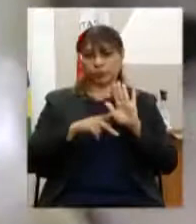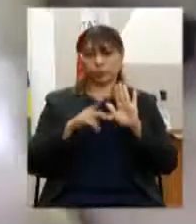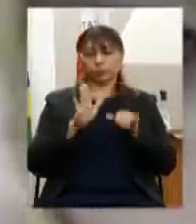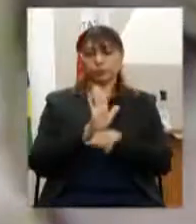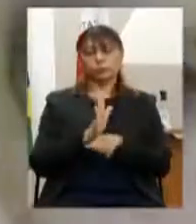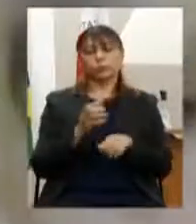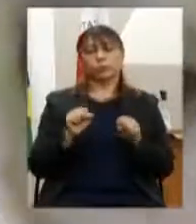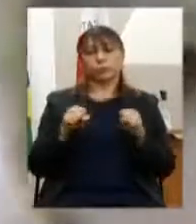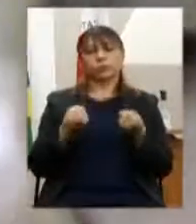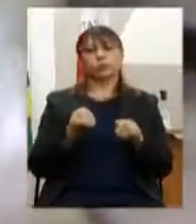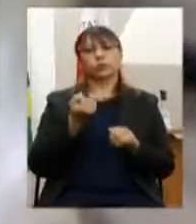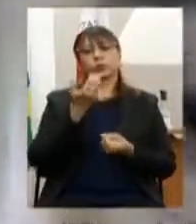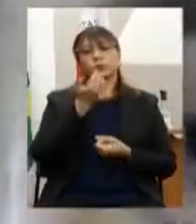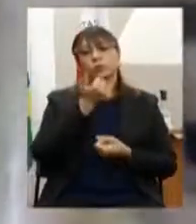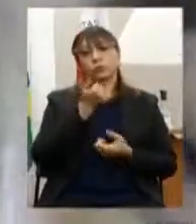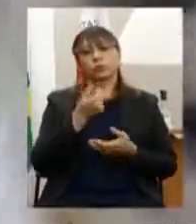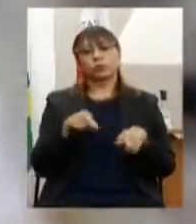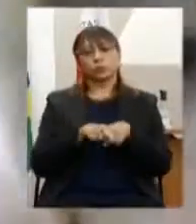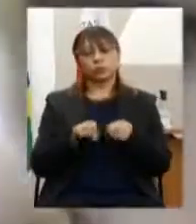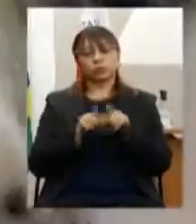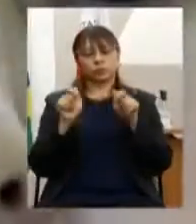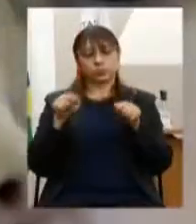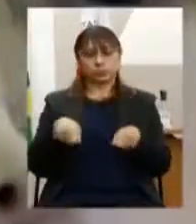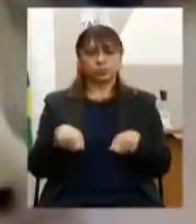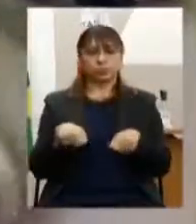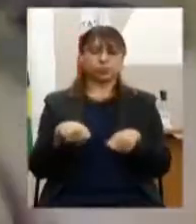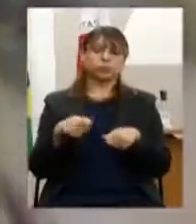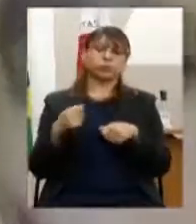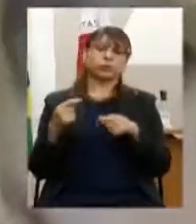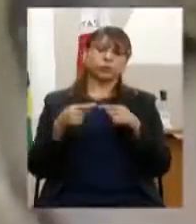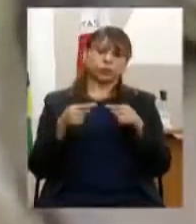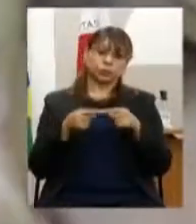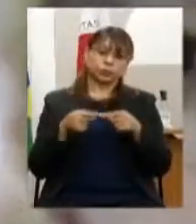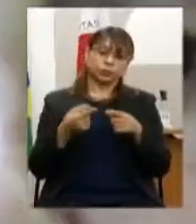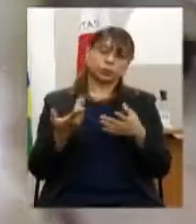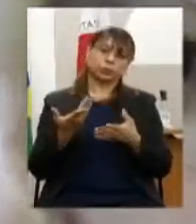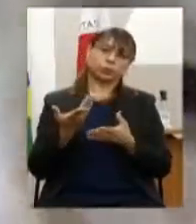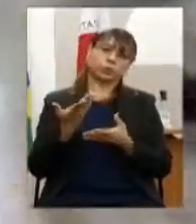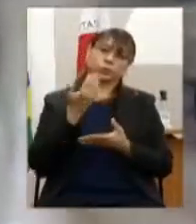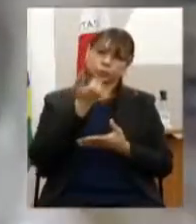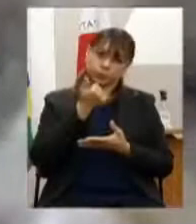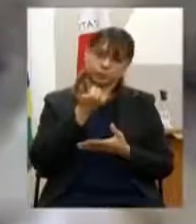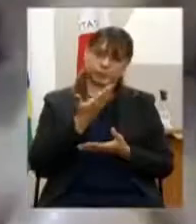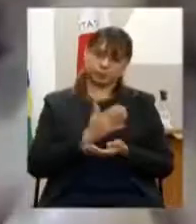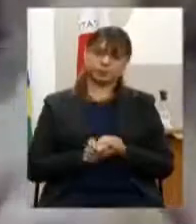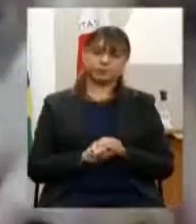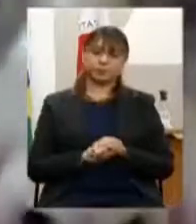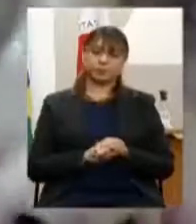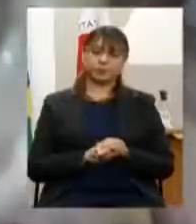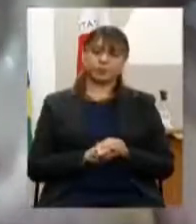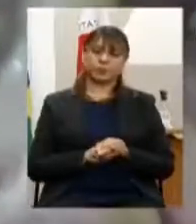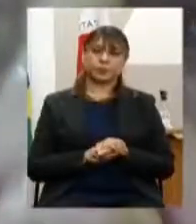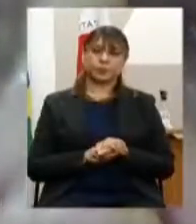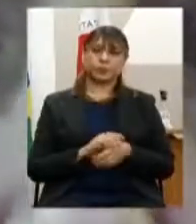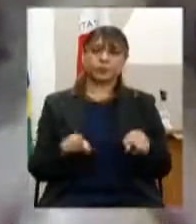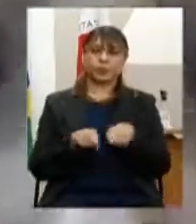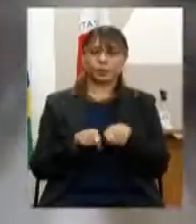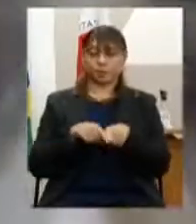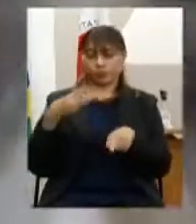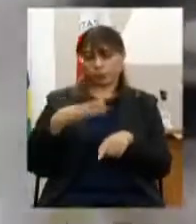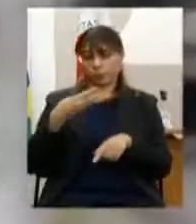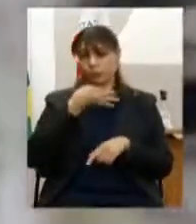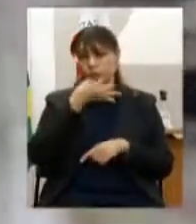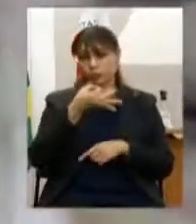acrescentar capacitação sobre as especificidades alimentares dos celíacos. E a terceira recomendação,